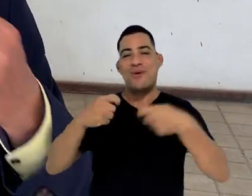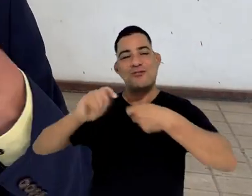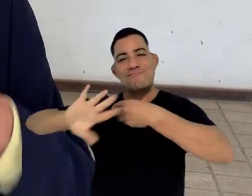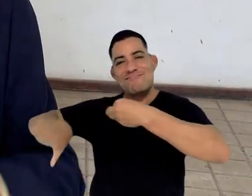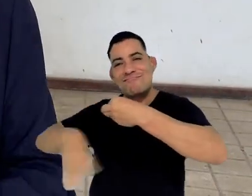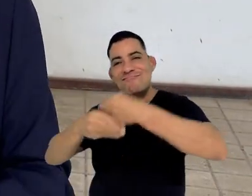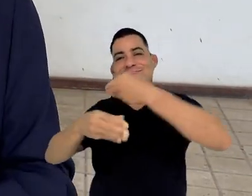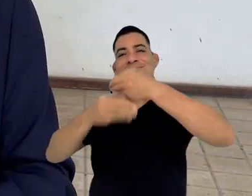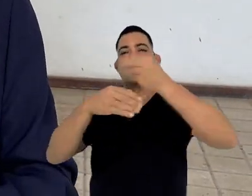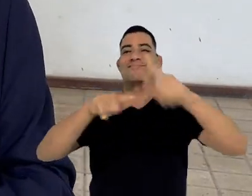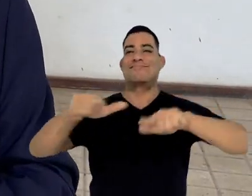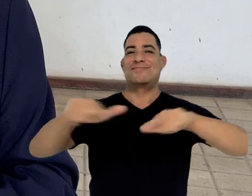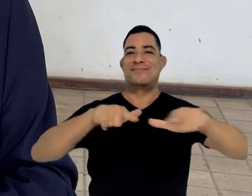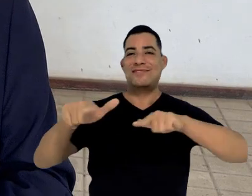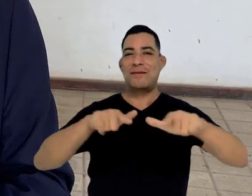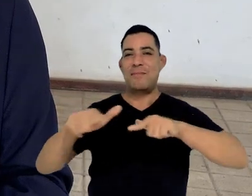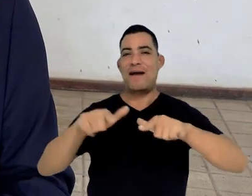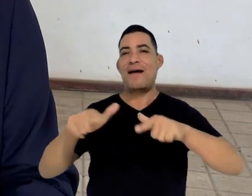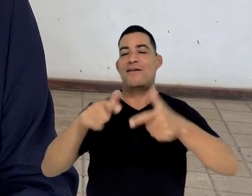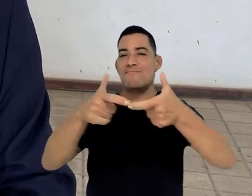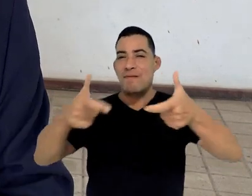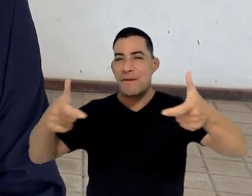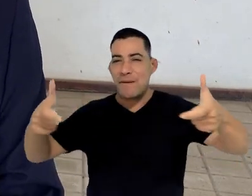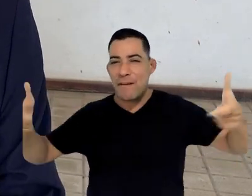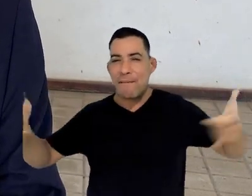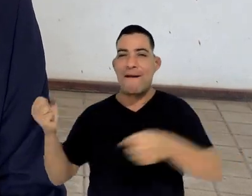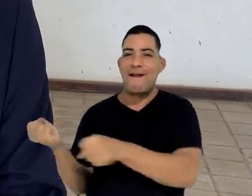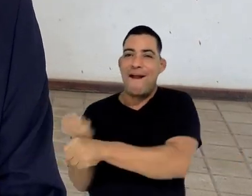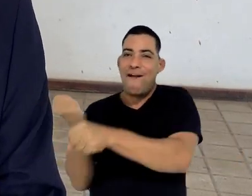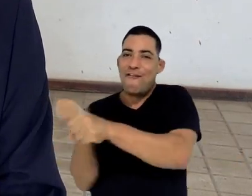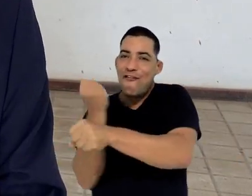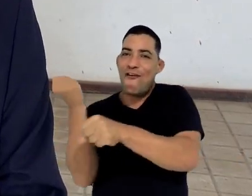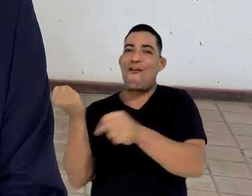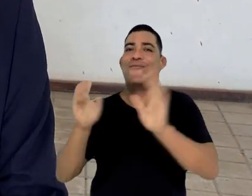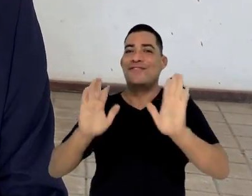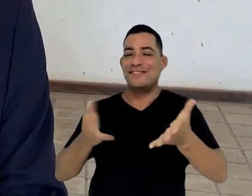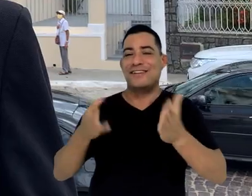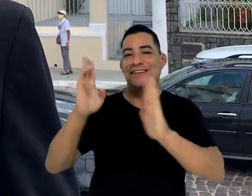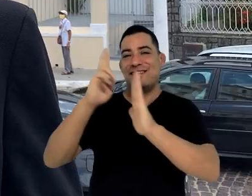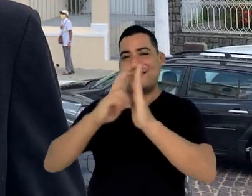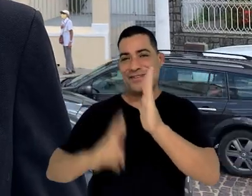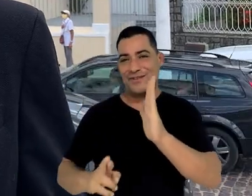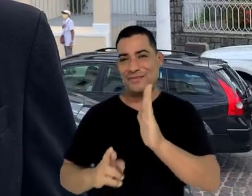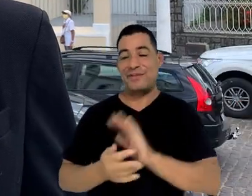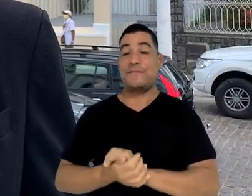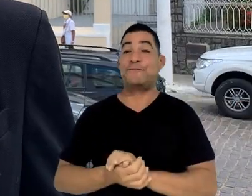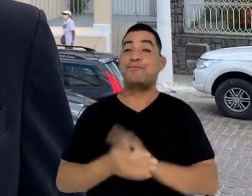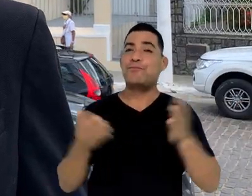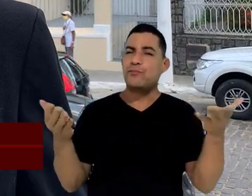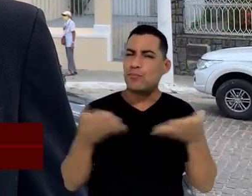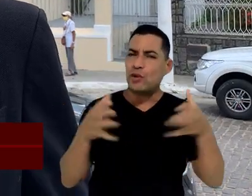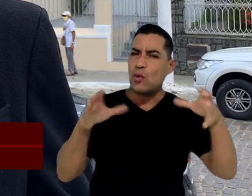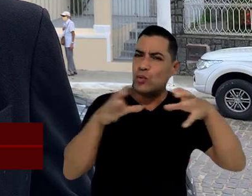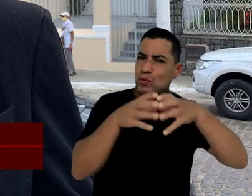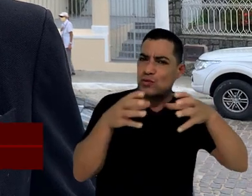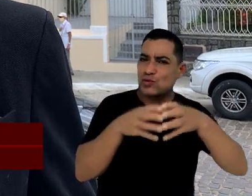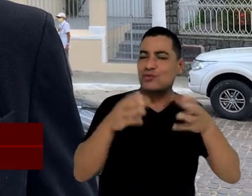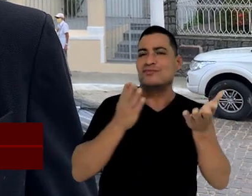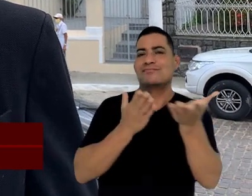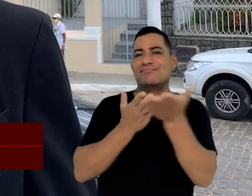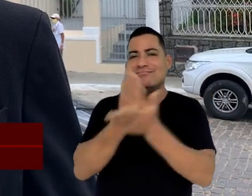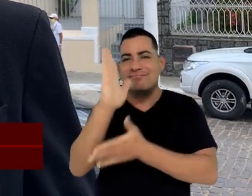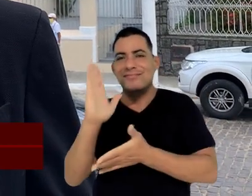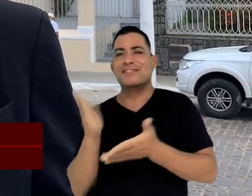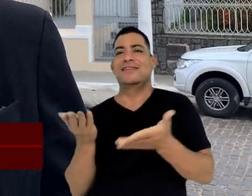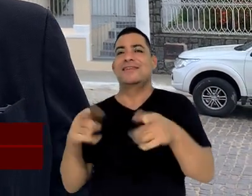a implementação dessas ações de qualificação da infraestrutura da Universidade. Esse conjunto de ordens de serviço,